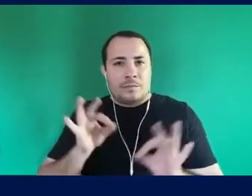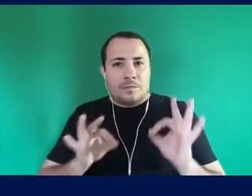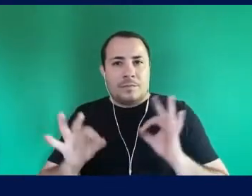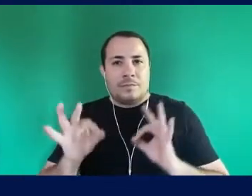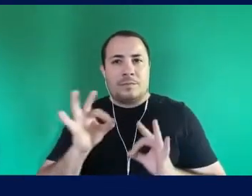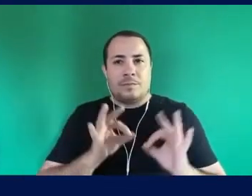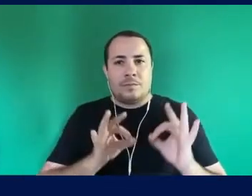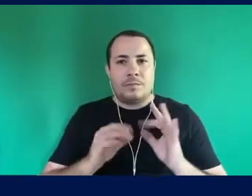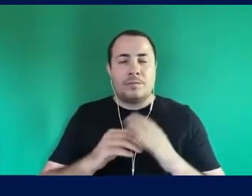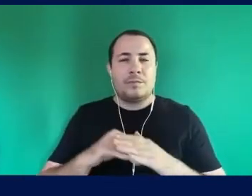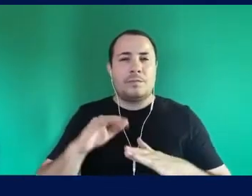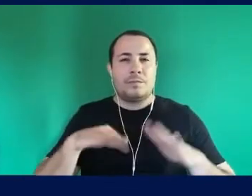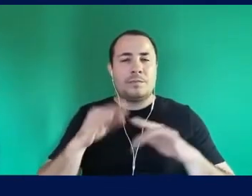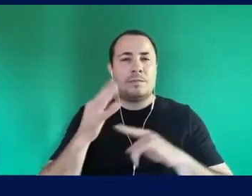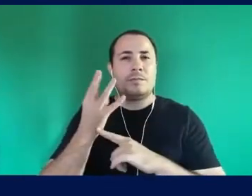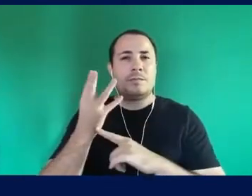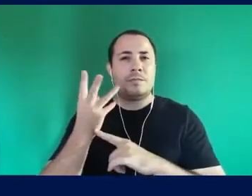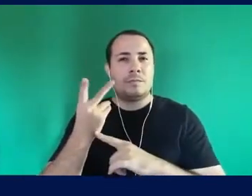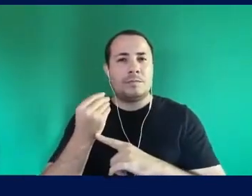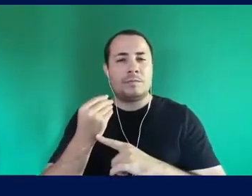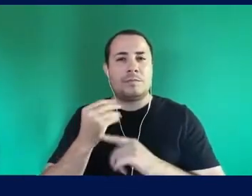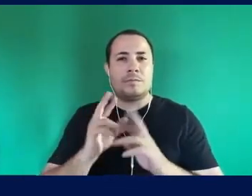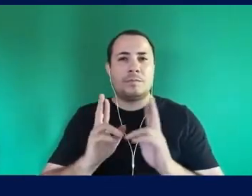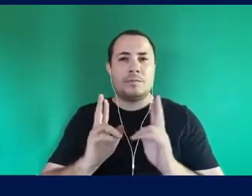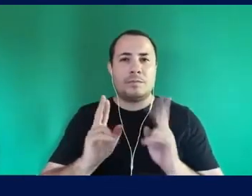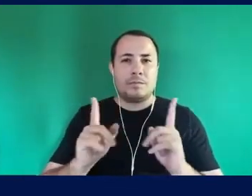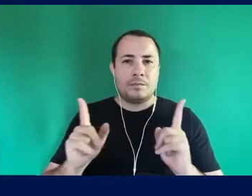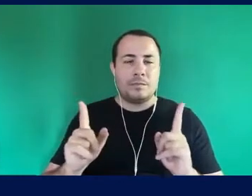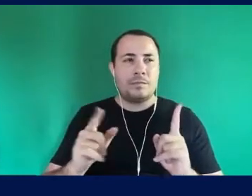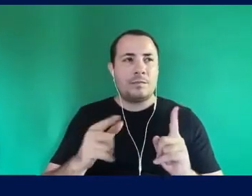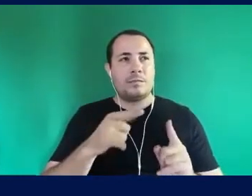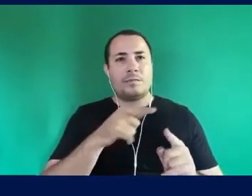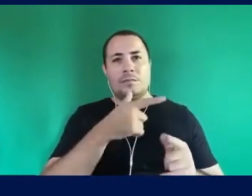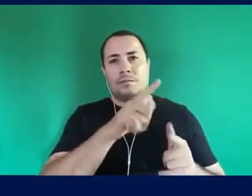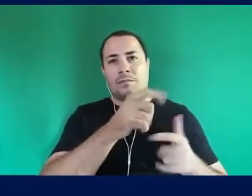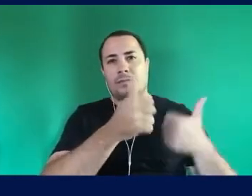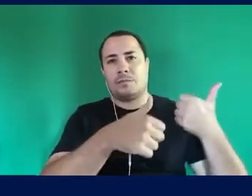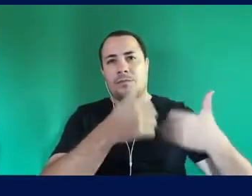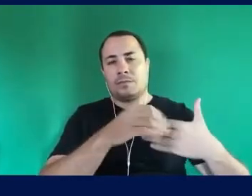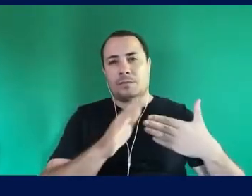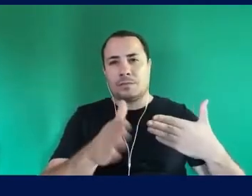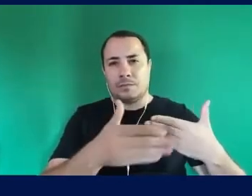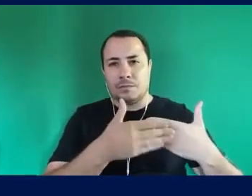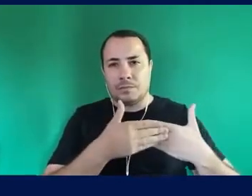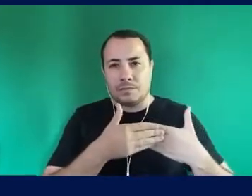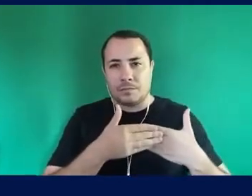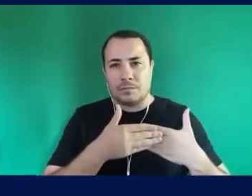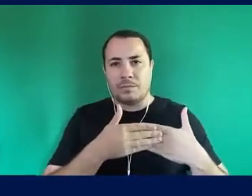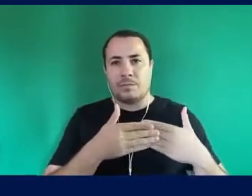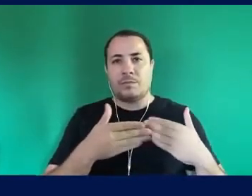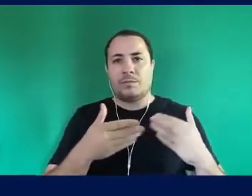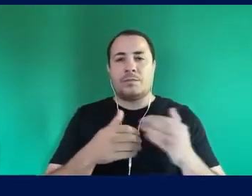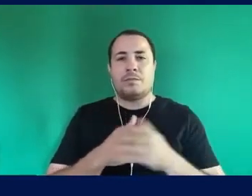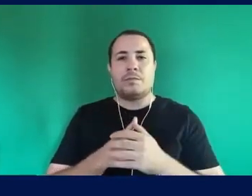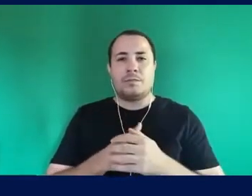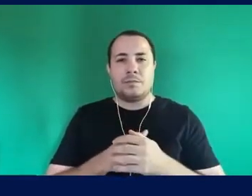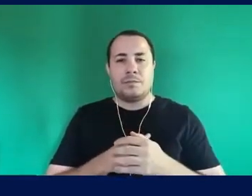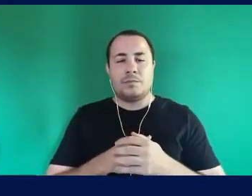arte Acolher a fala Do outro Exercitar um estado De presença E não de abstração